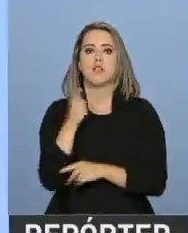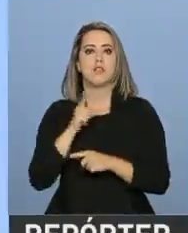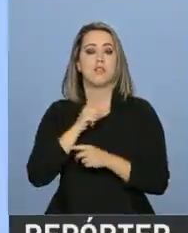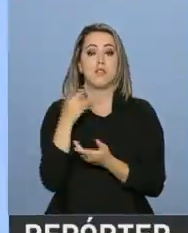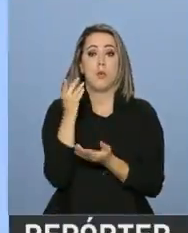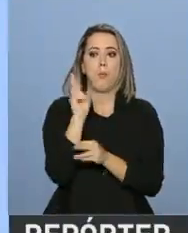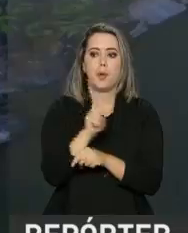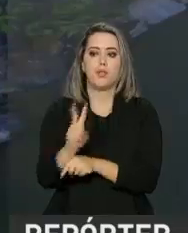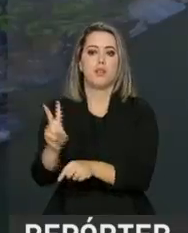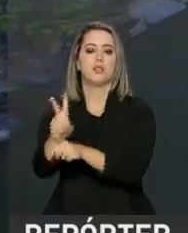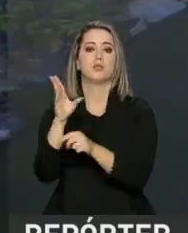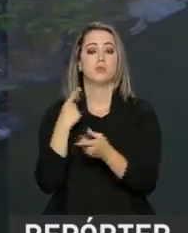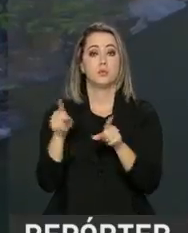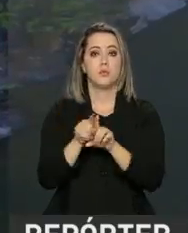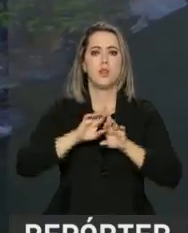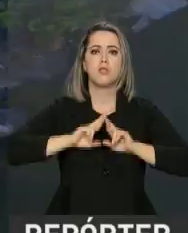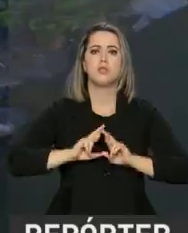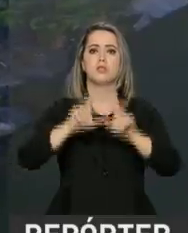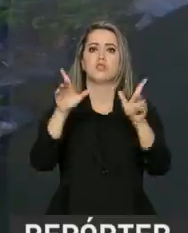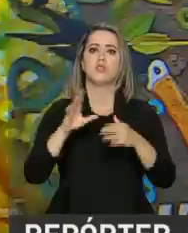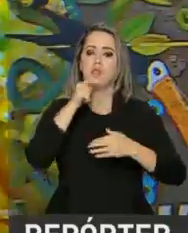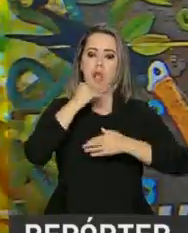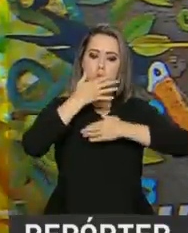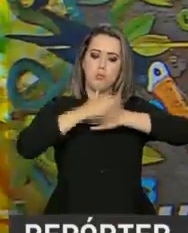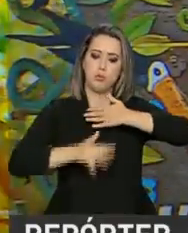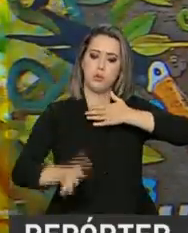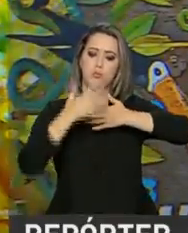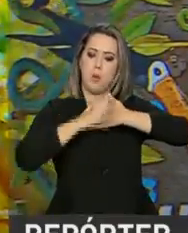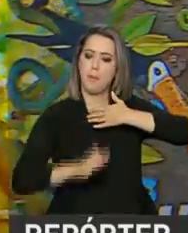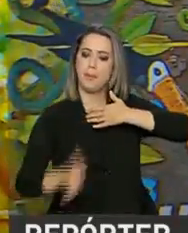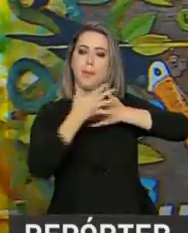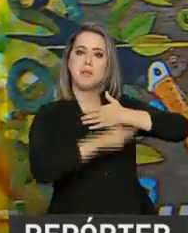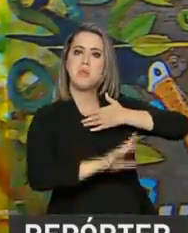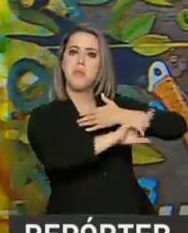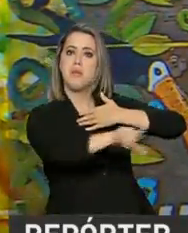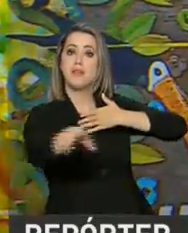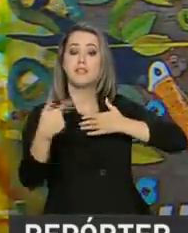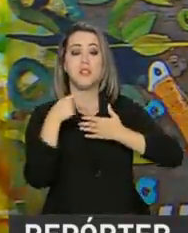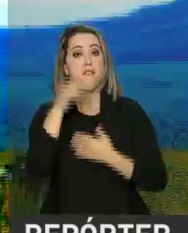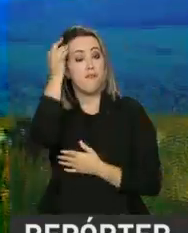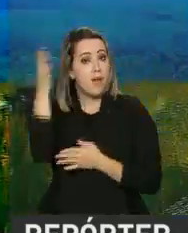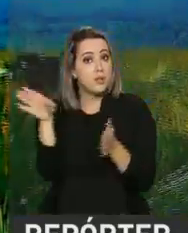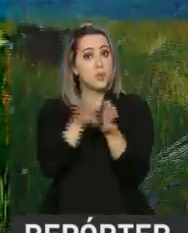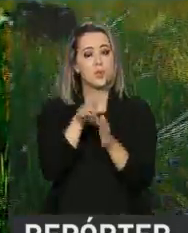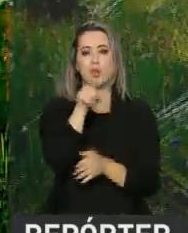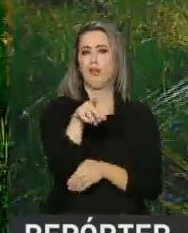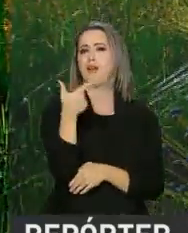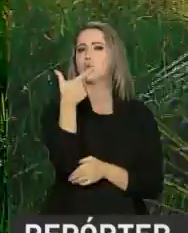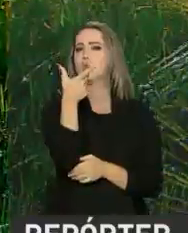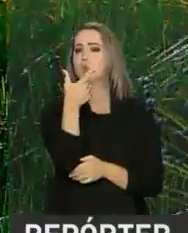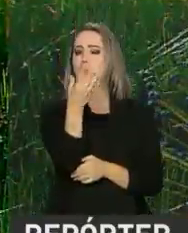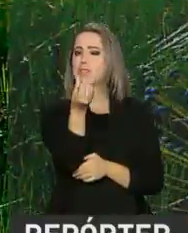ameaçadas de extinção, além de centenas de cachoeiras. O acesso à Chapada dos Veadeiros é fácil. Fica apenas